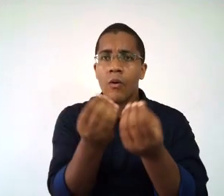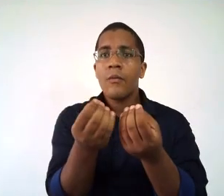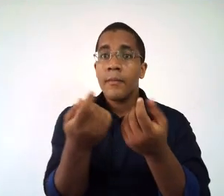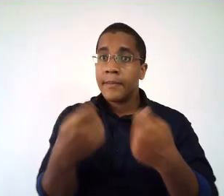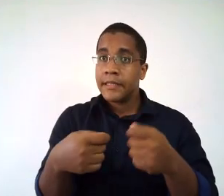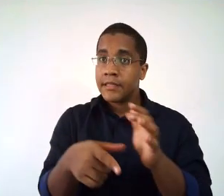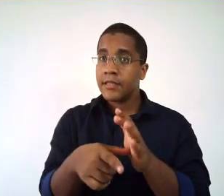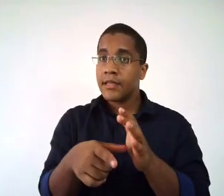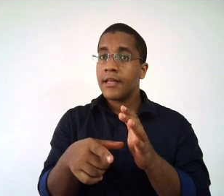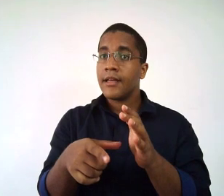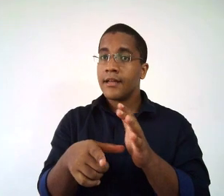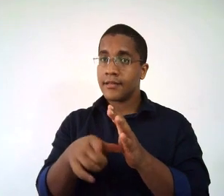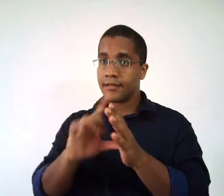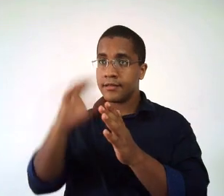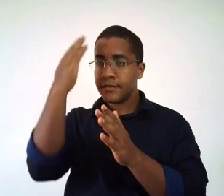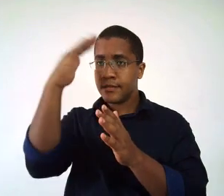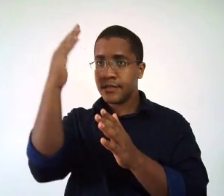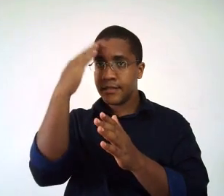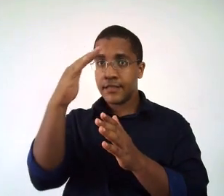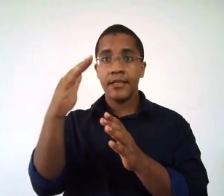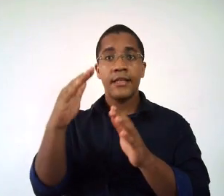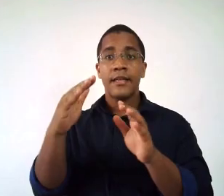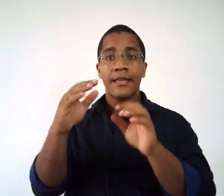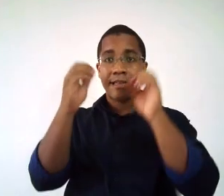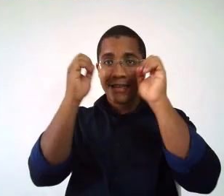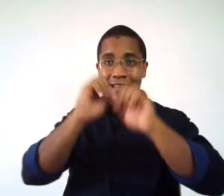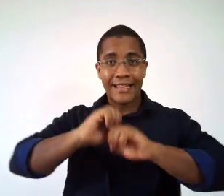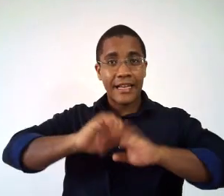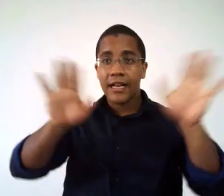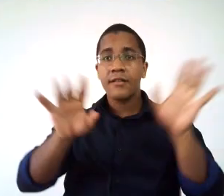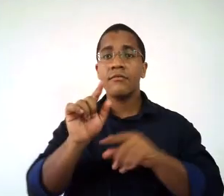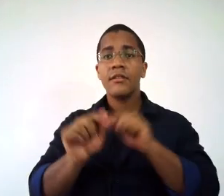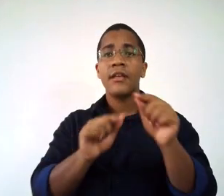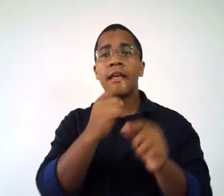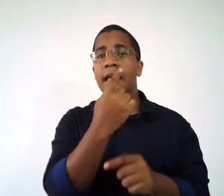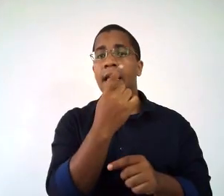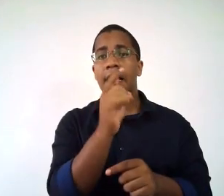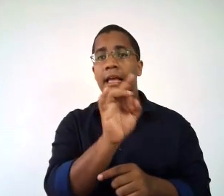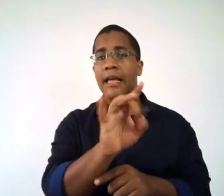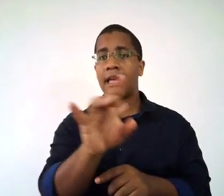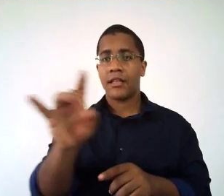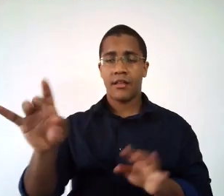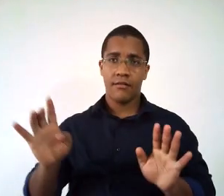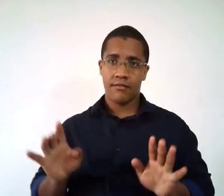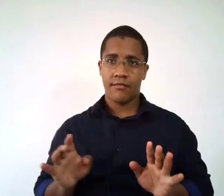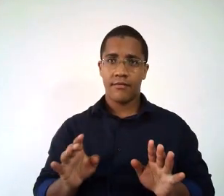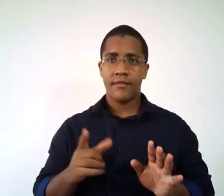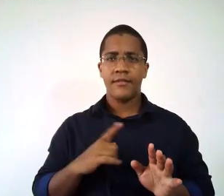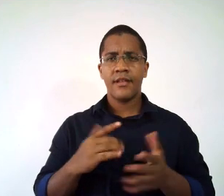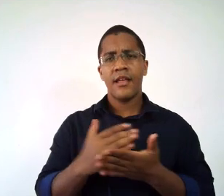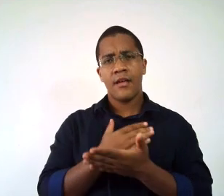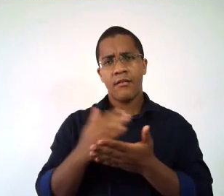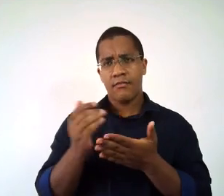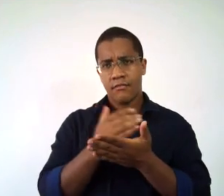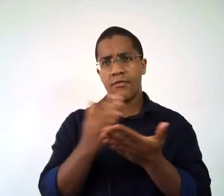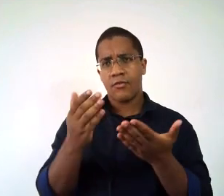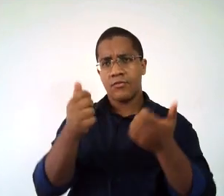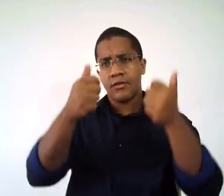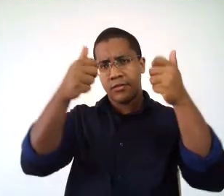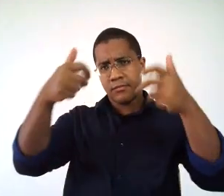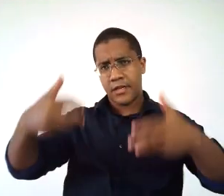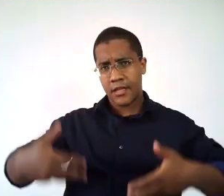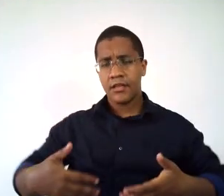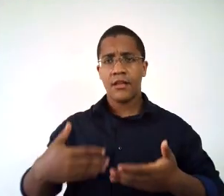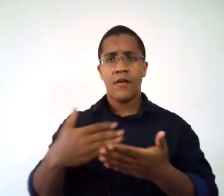necessário termos compreensão do que cada um é deles. Então, trouxe para vocês também alguns conceitos de autores que